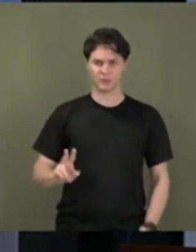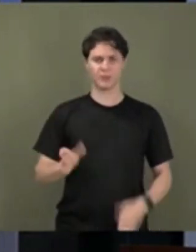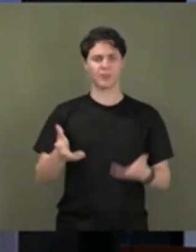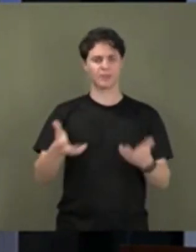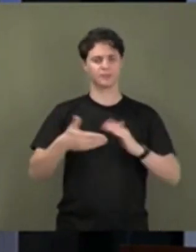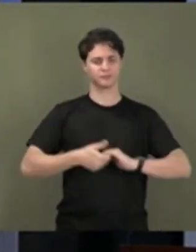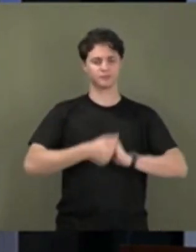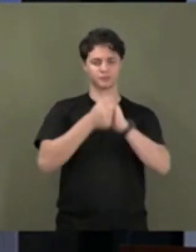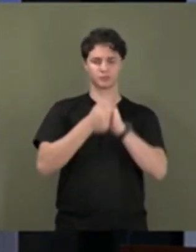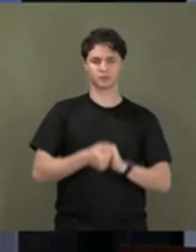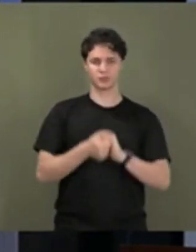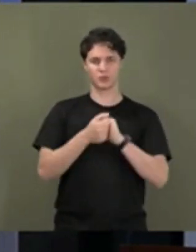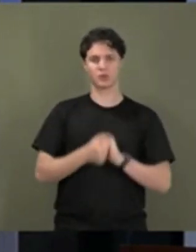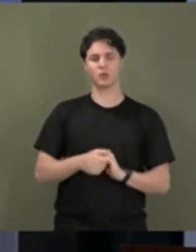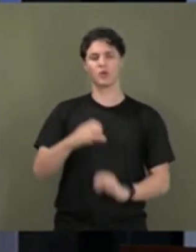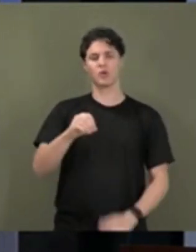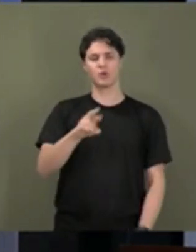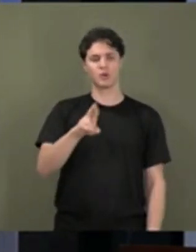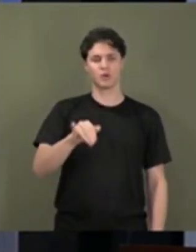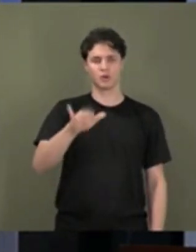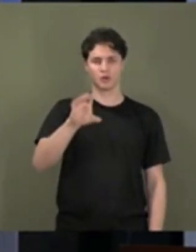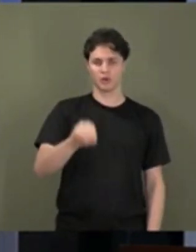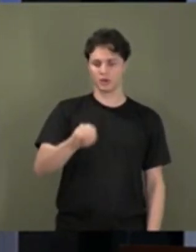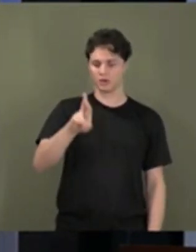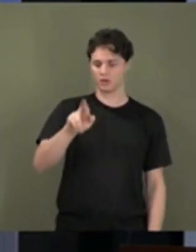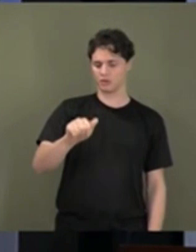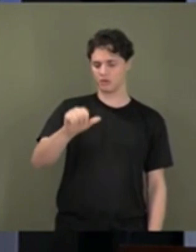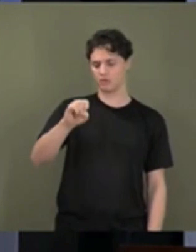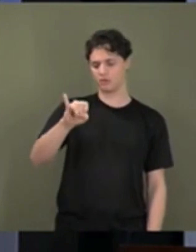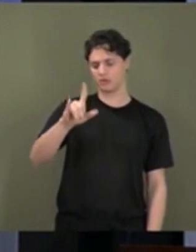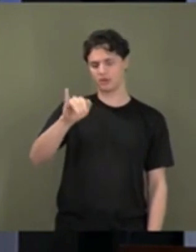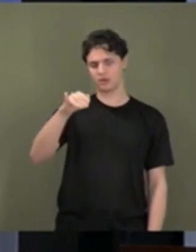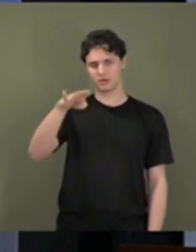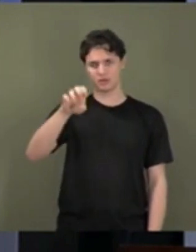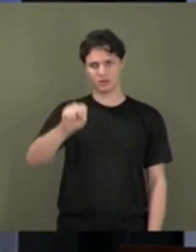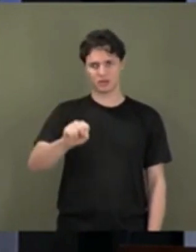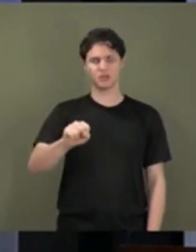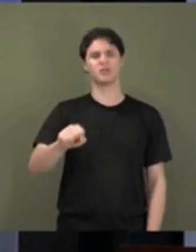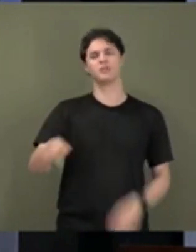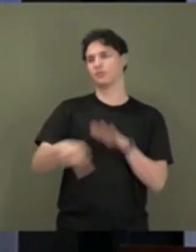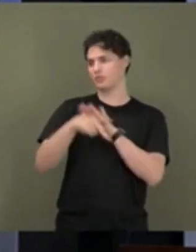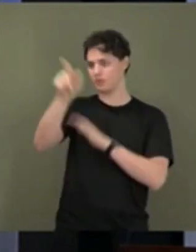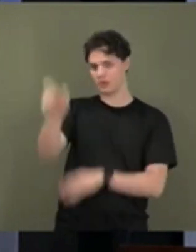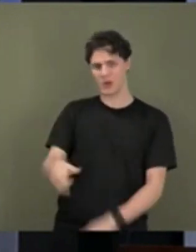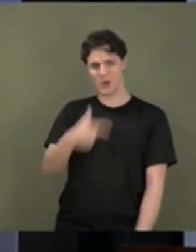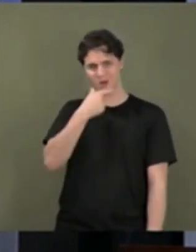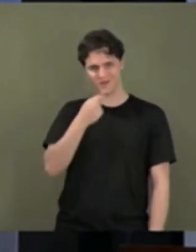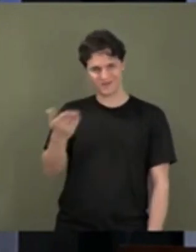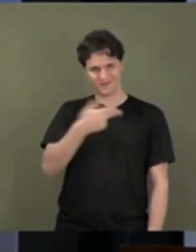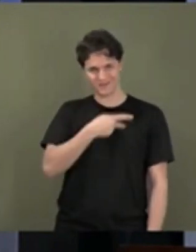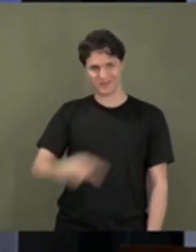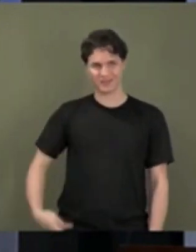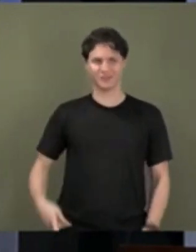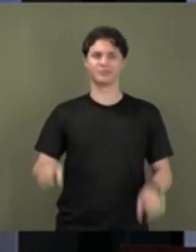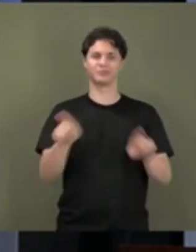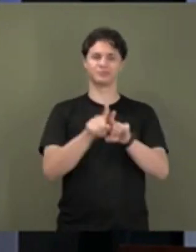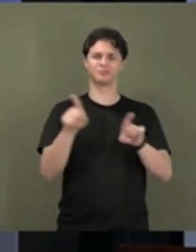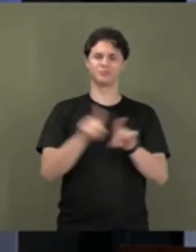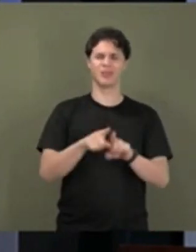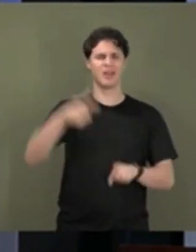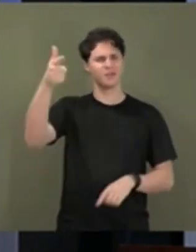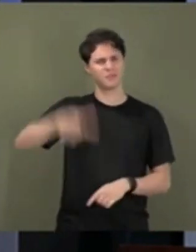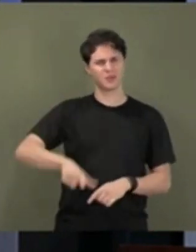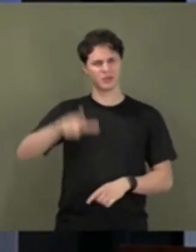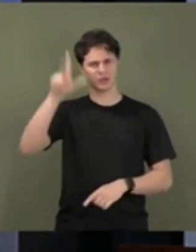Correio Brasiliense, na pessoa do Guilherme, do seu presidente. E eu não vou repetir a história do